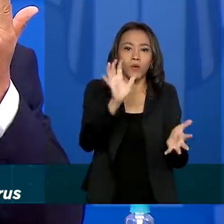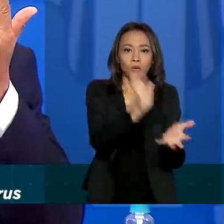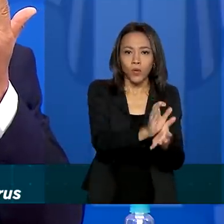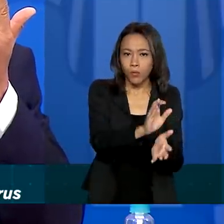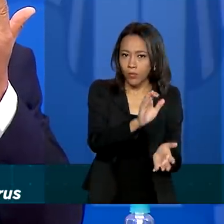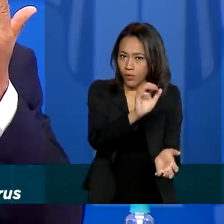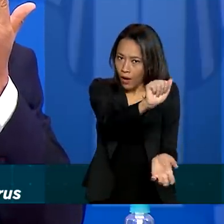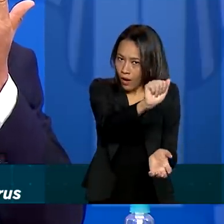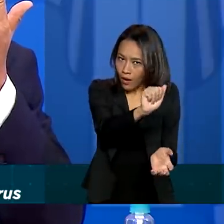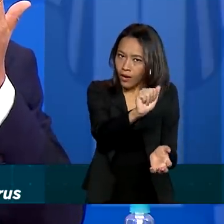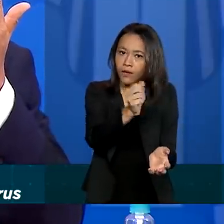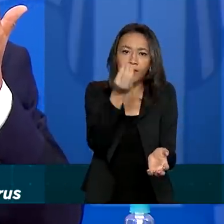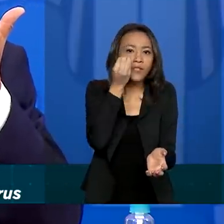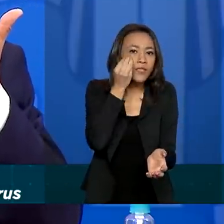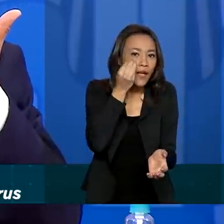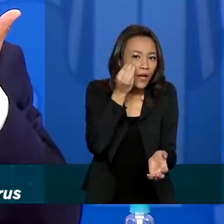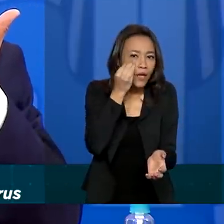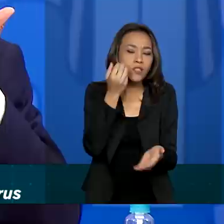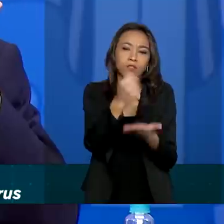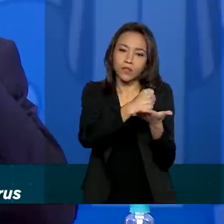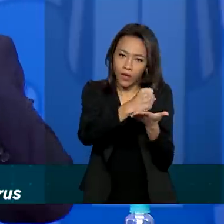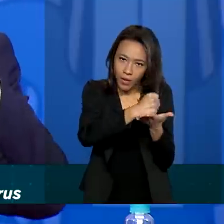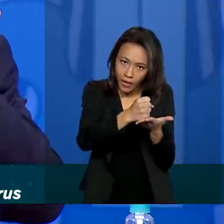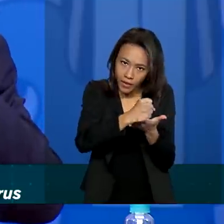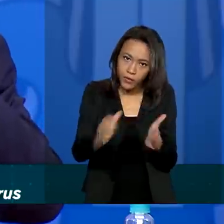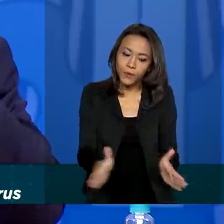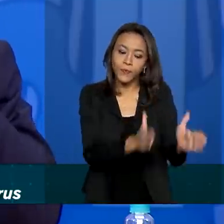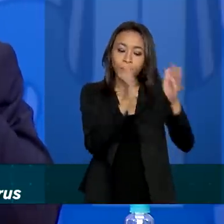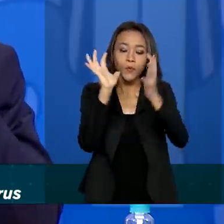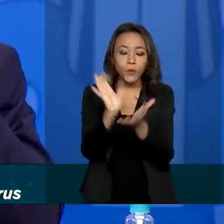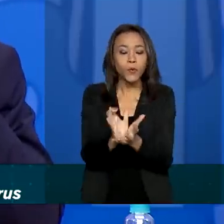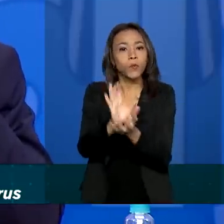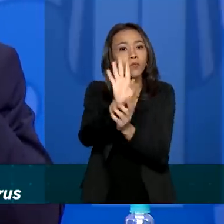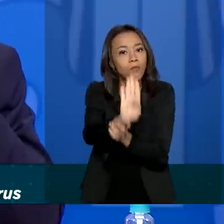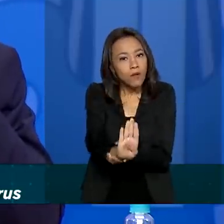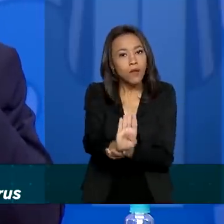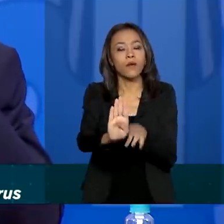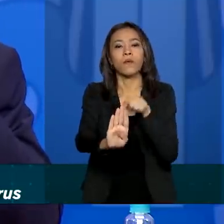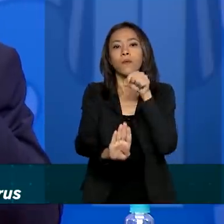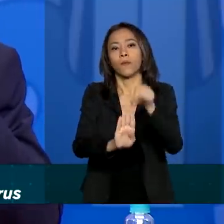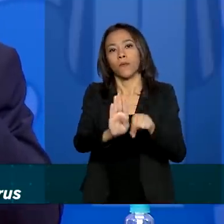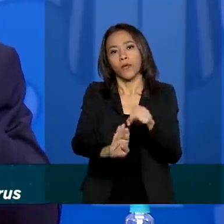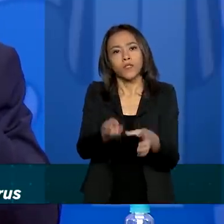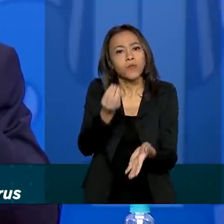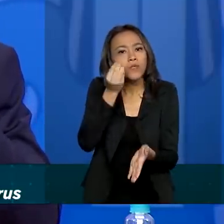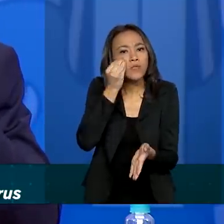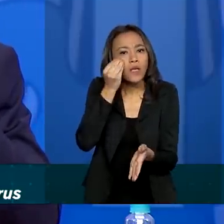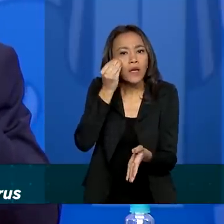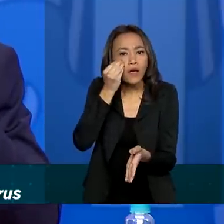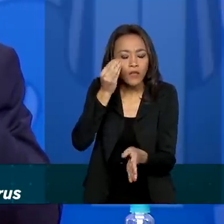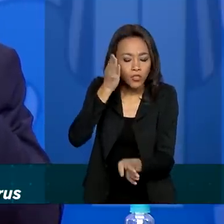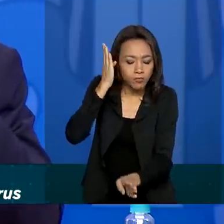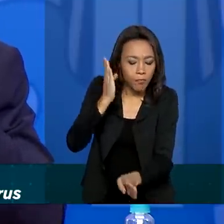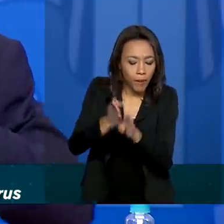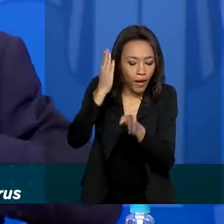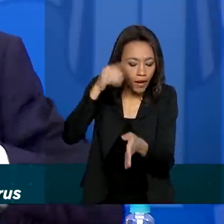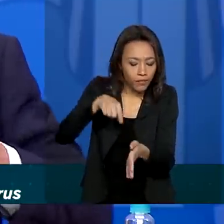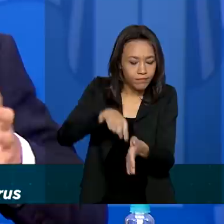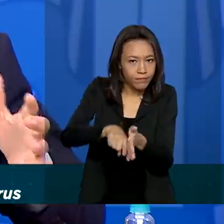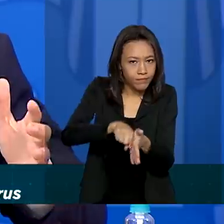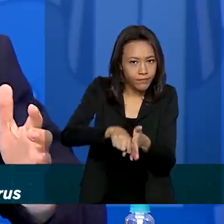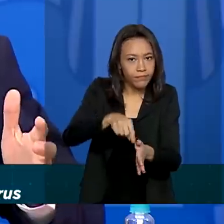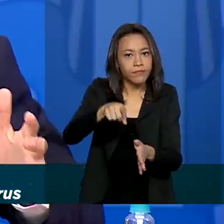medicamento, os testes clínicos desse medicamento, item B sobre os testes diagnósticos, tanto